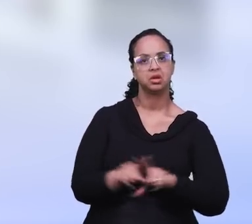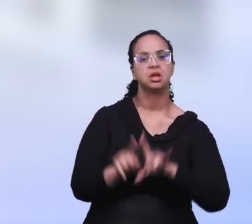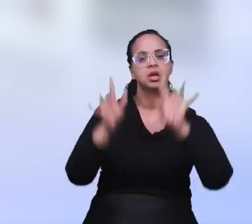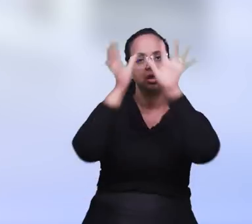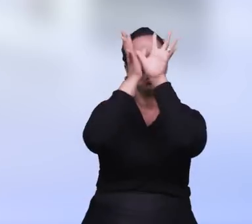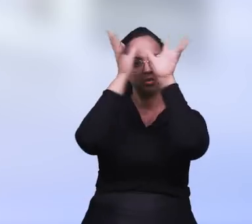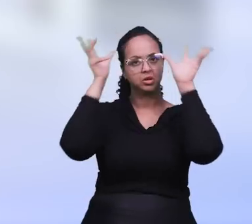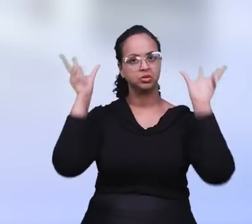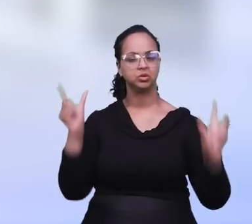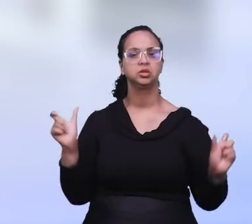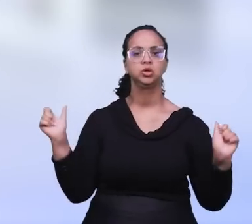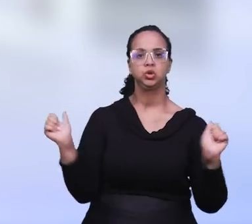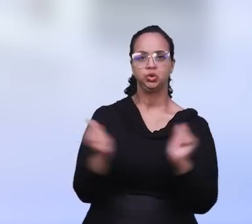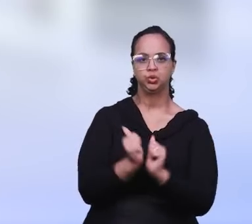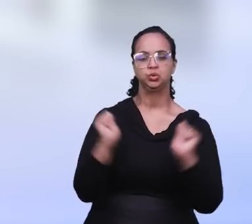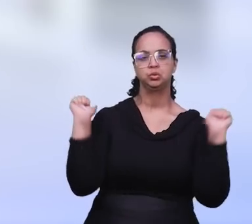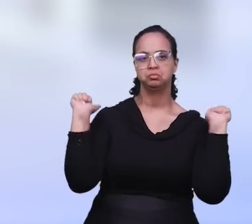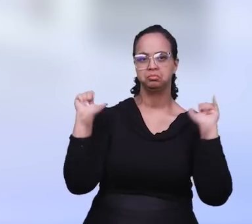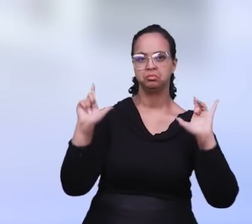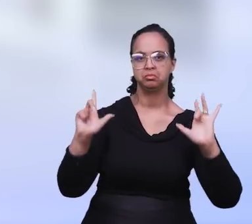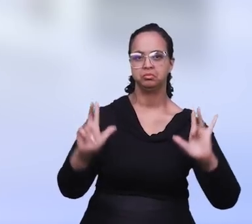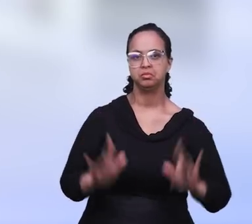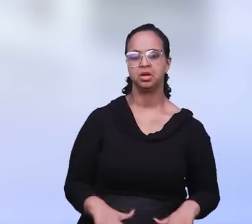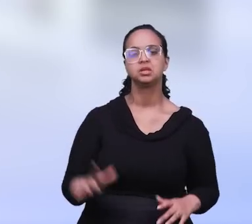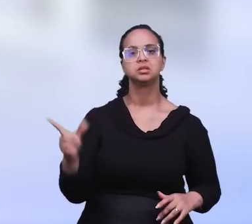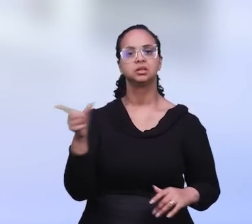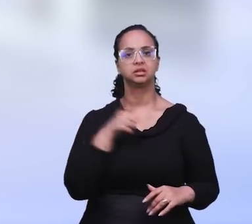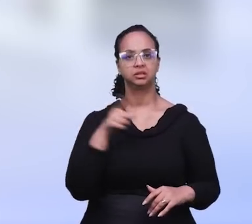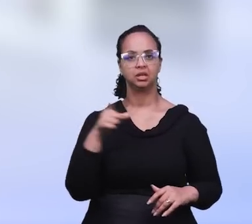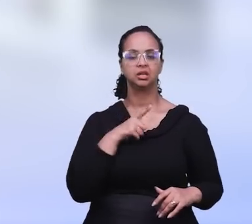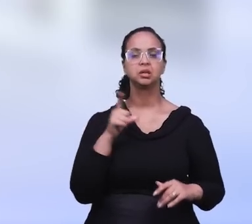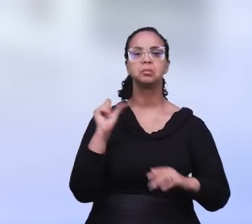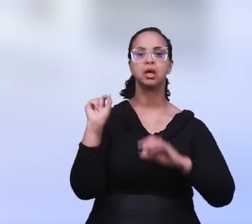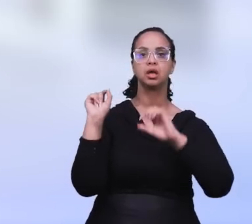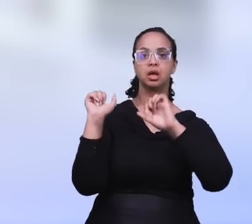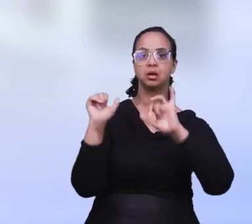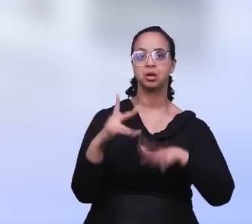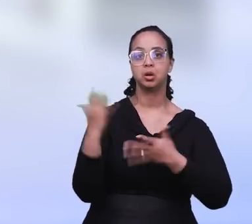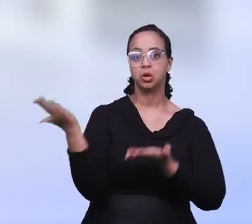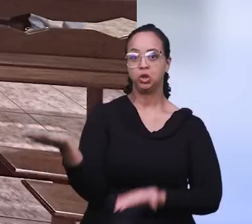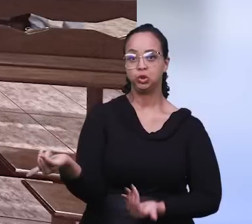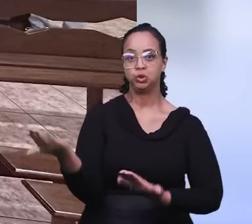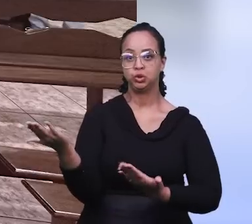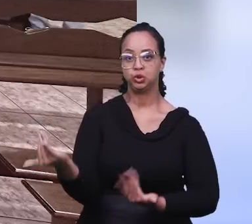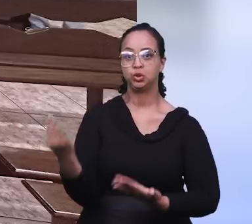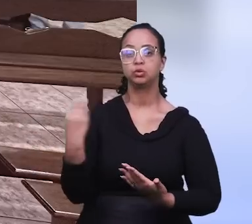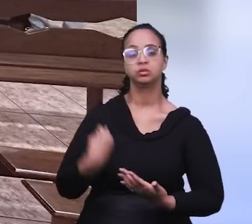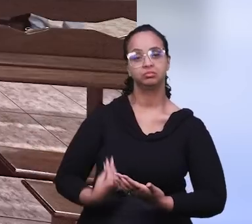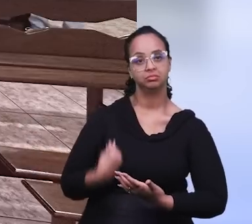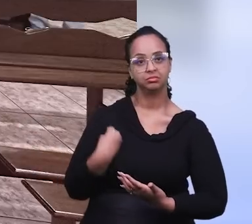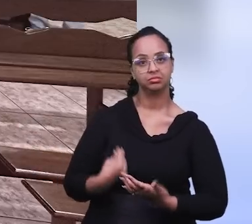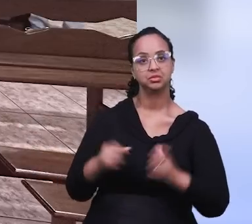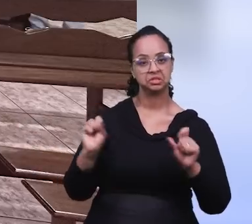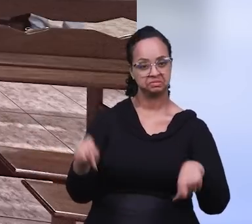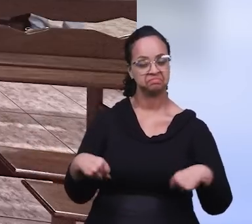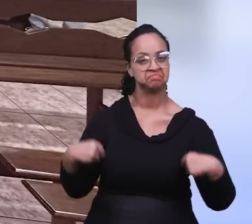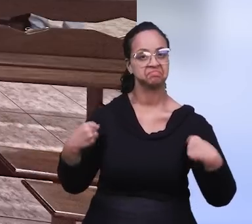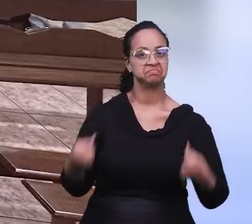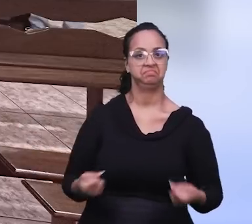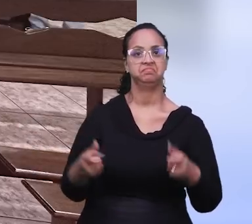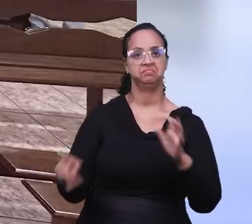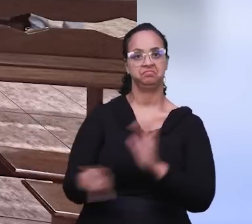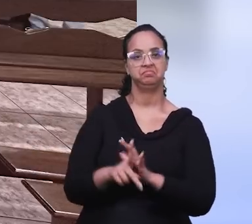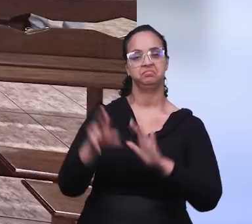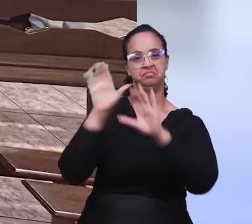se reuniram para participar juntos desta bênção. Esse dia foi um marco na vida de todos os jovens ali presentes, principalmente pelo renovo da